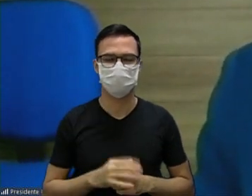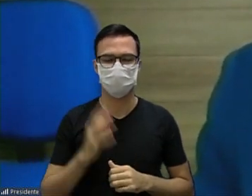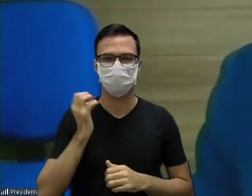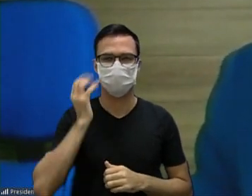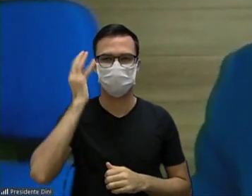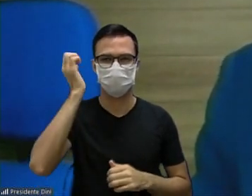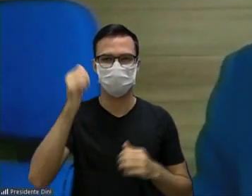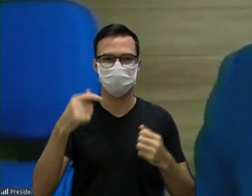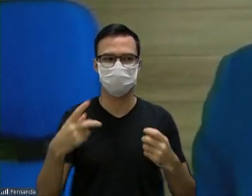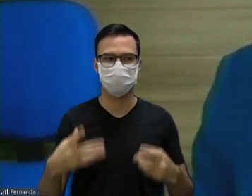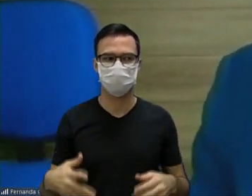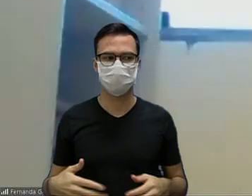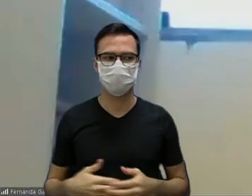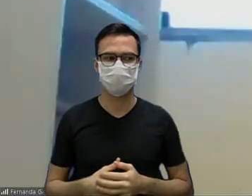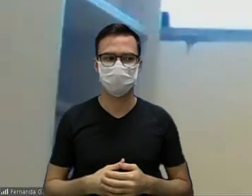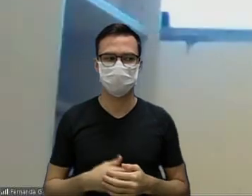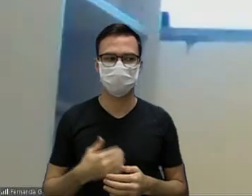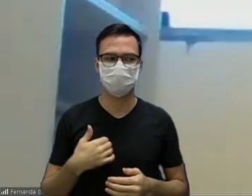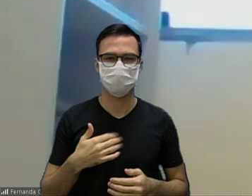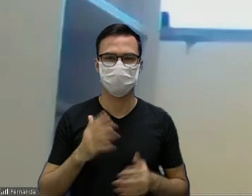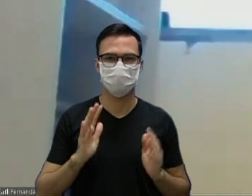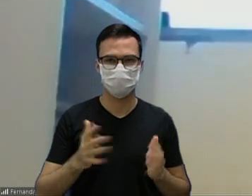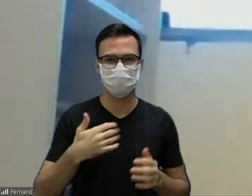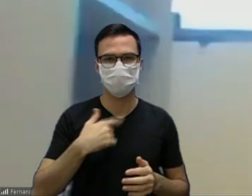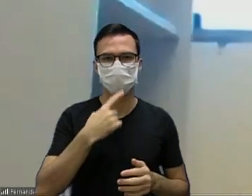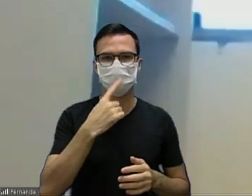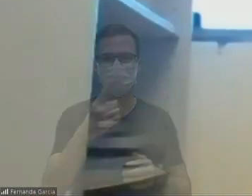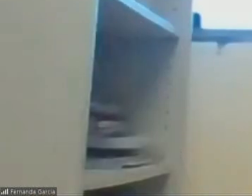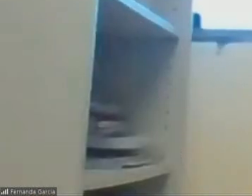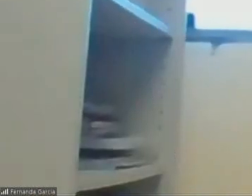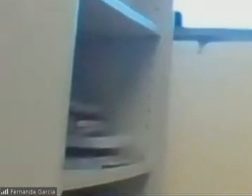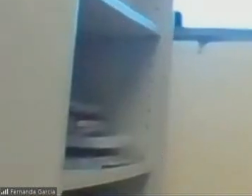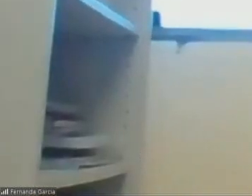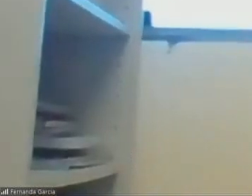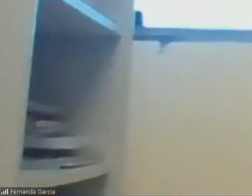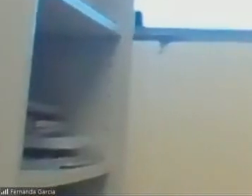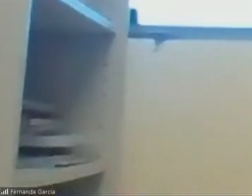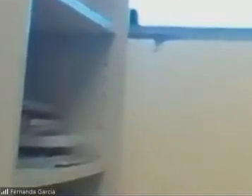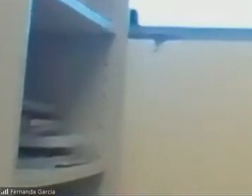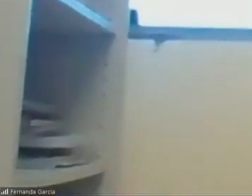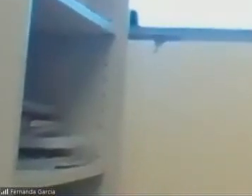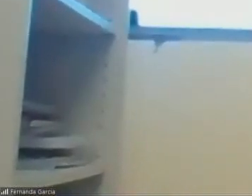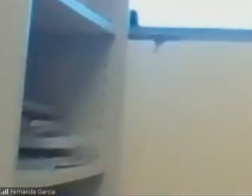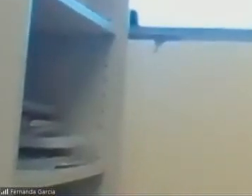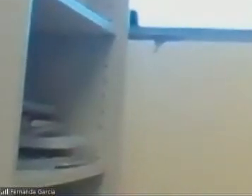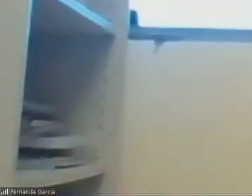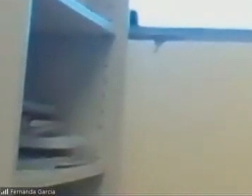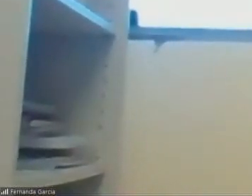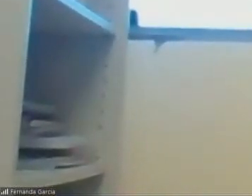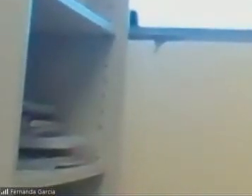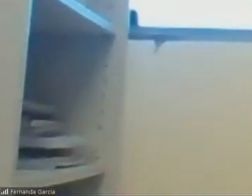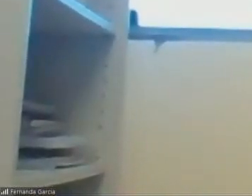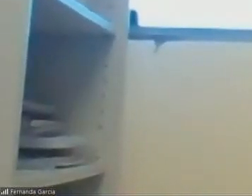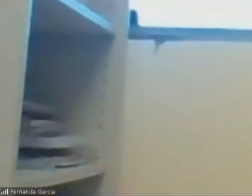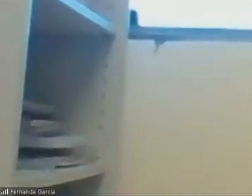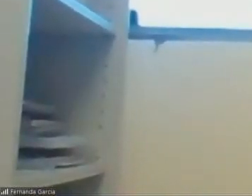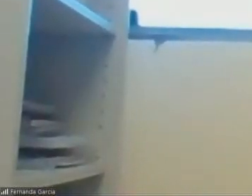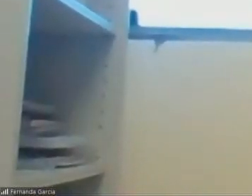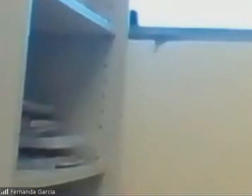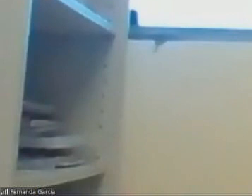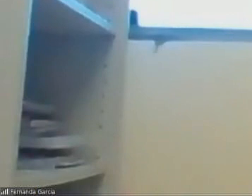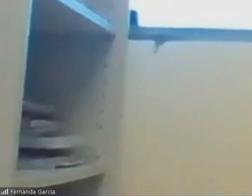obrigada presidente por garantir minha fala nesse projeto esse projeto ele é